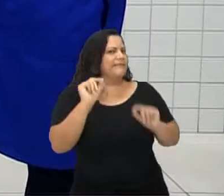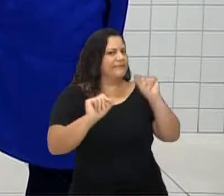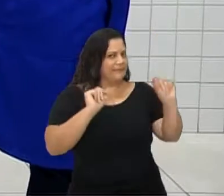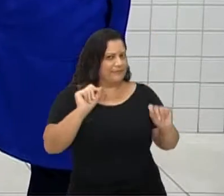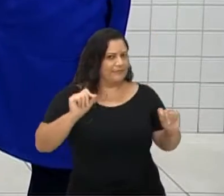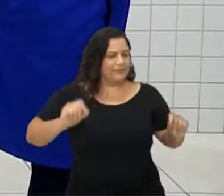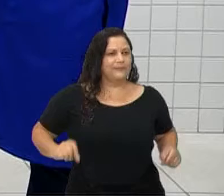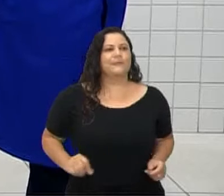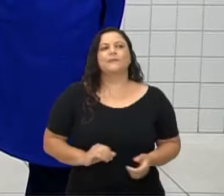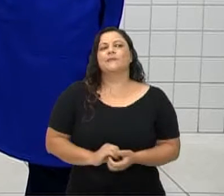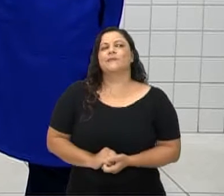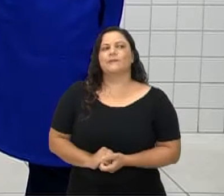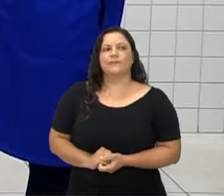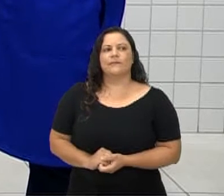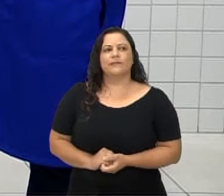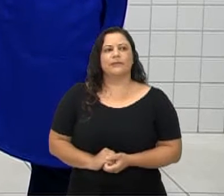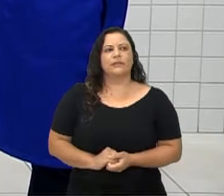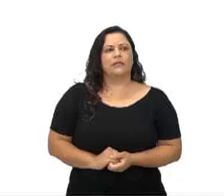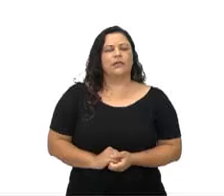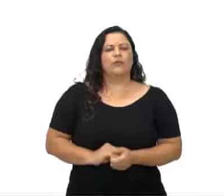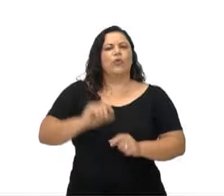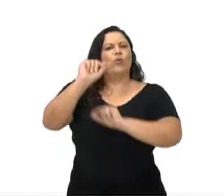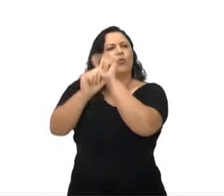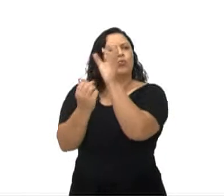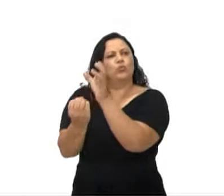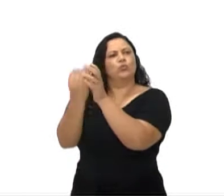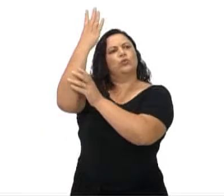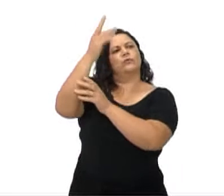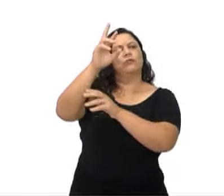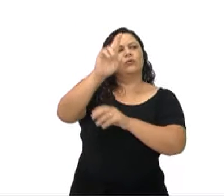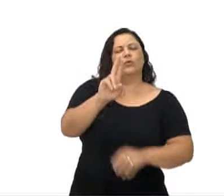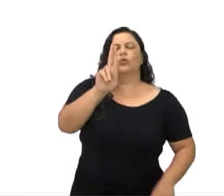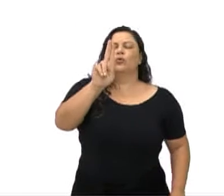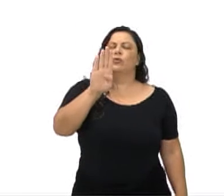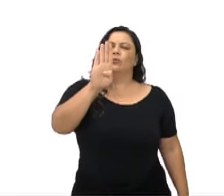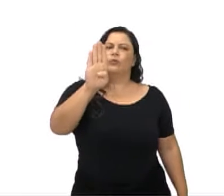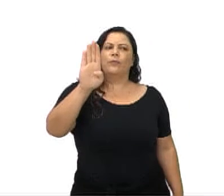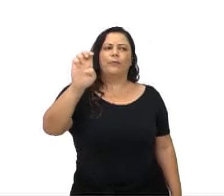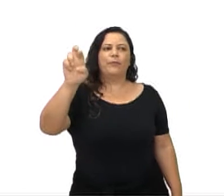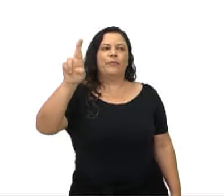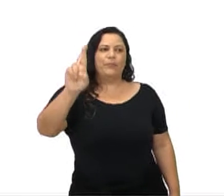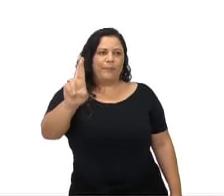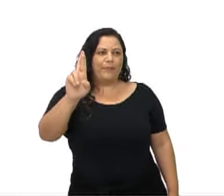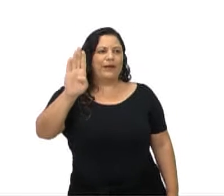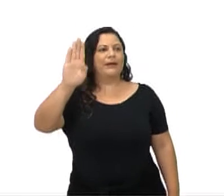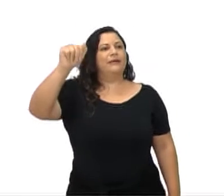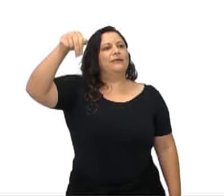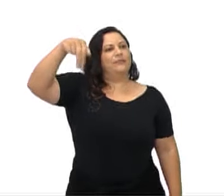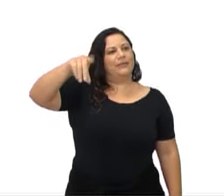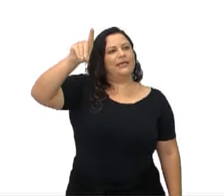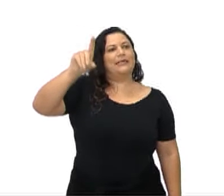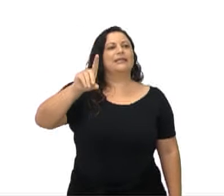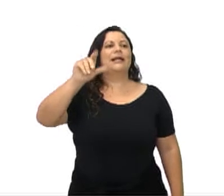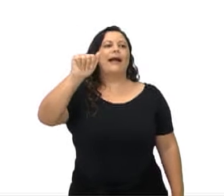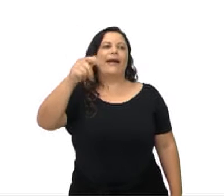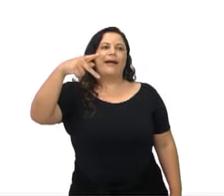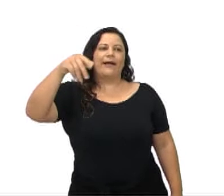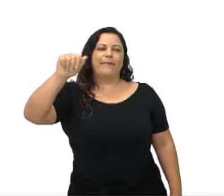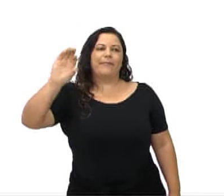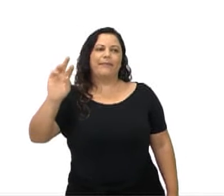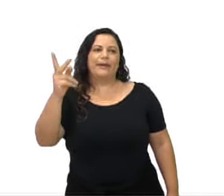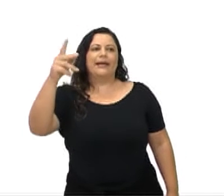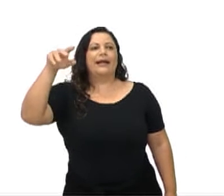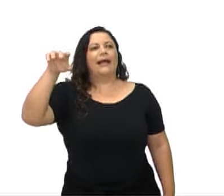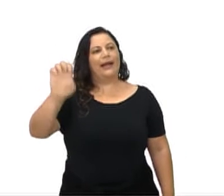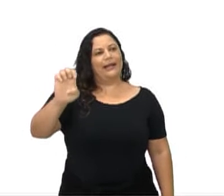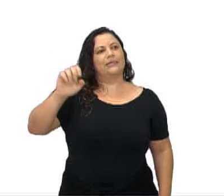Isso aí. Criado por Robert Bant e Apache, o Uprocking era uma